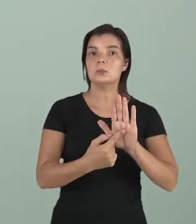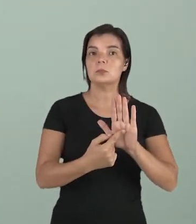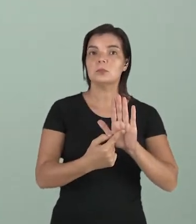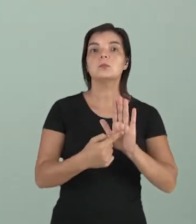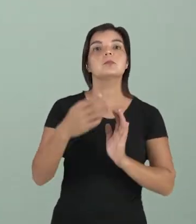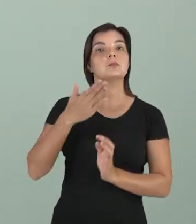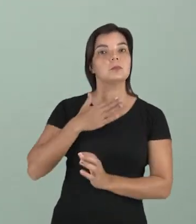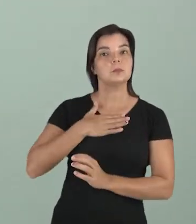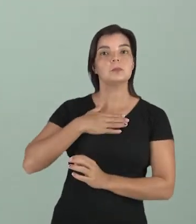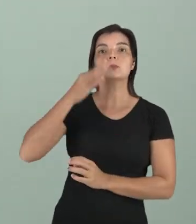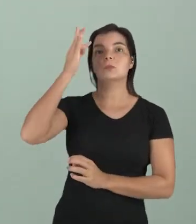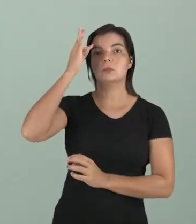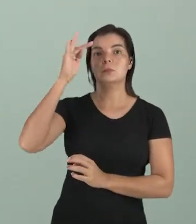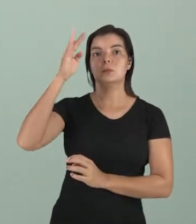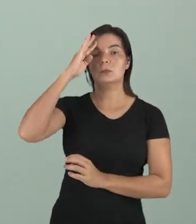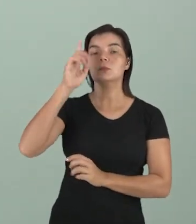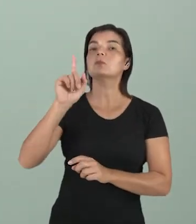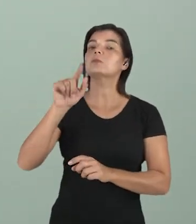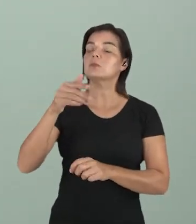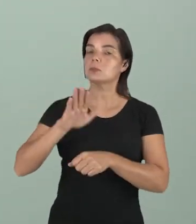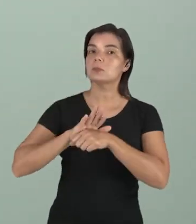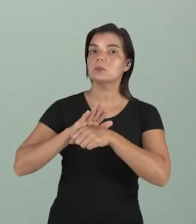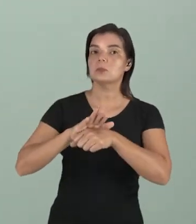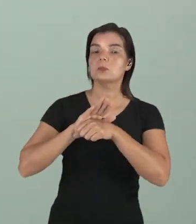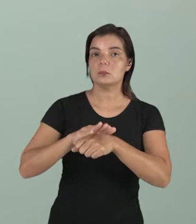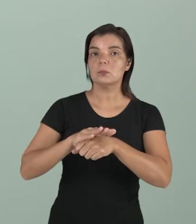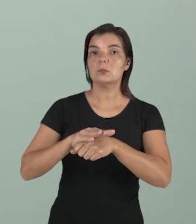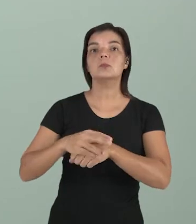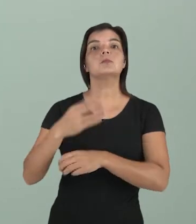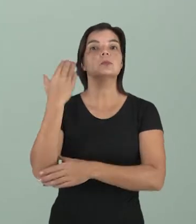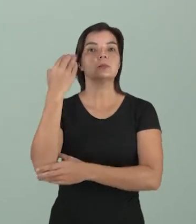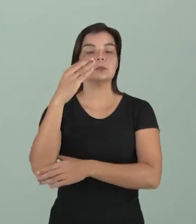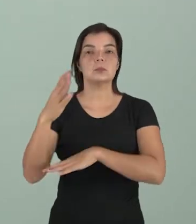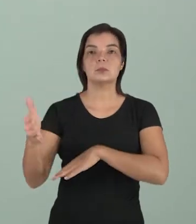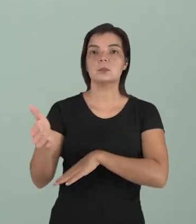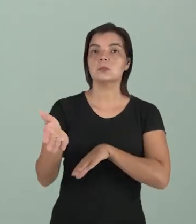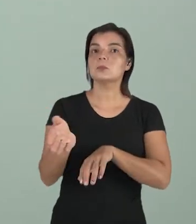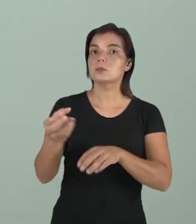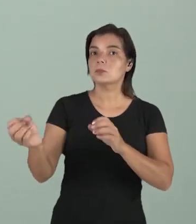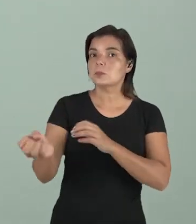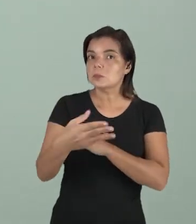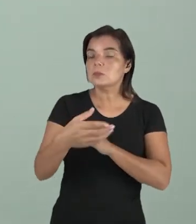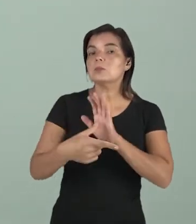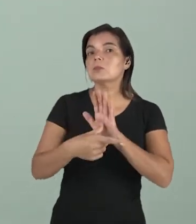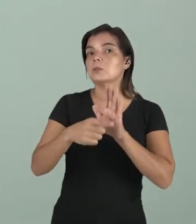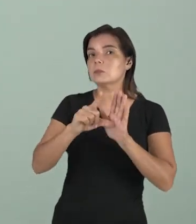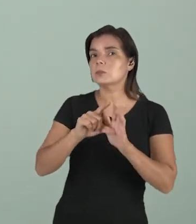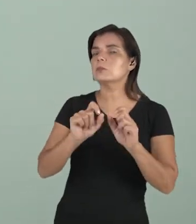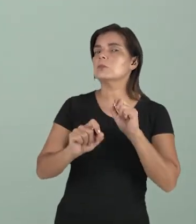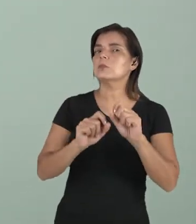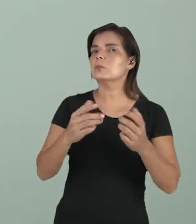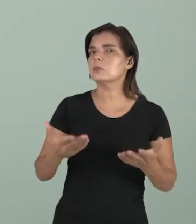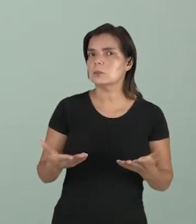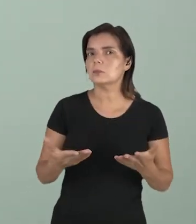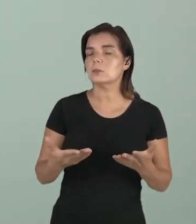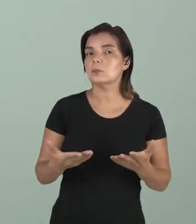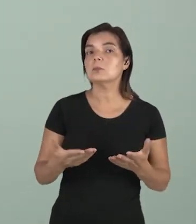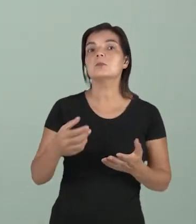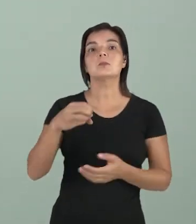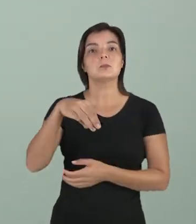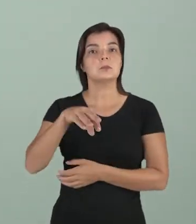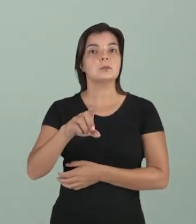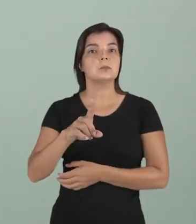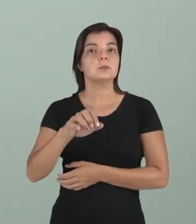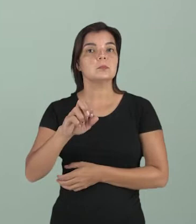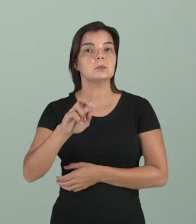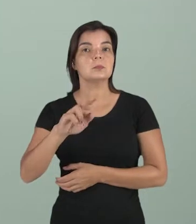minhas teorias. Então, esses são os fundamentos da ciência moderna. Por quê? Antes da ciência moderna, havia a ciência medieval, que